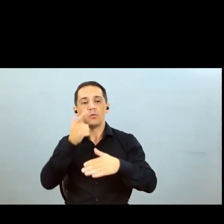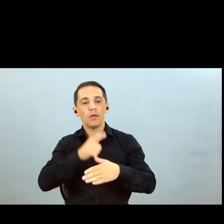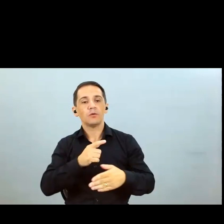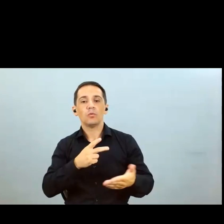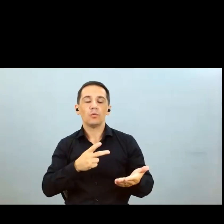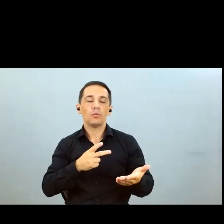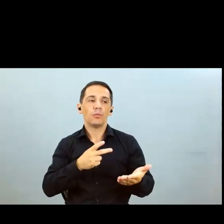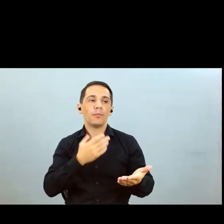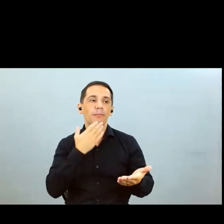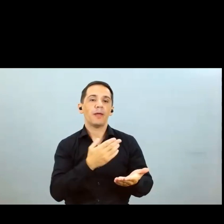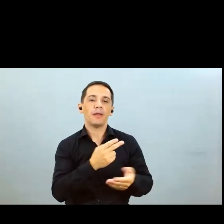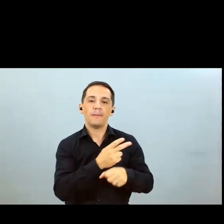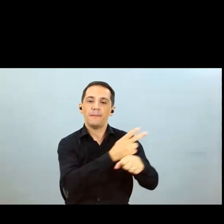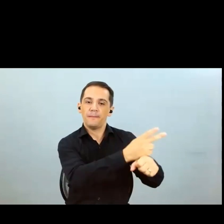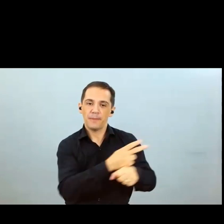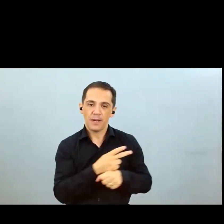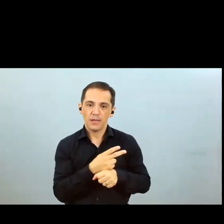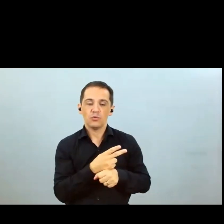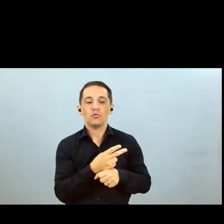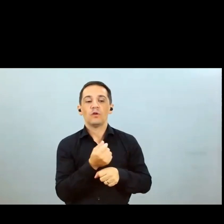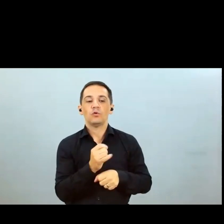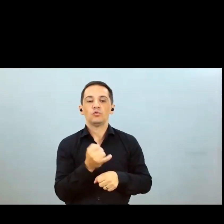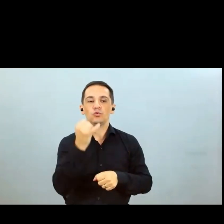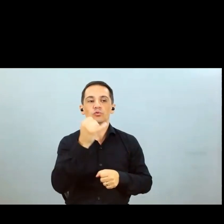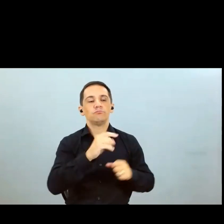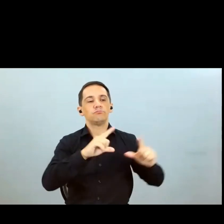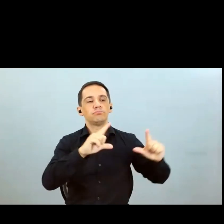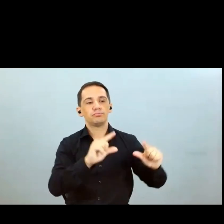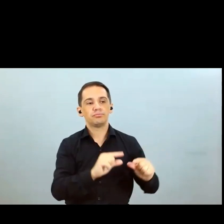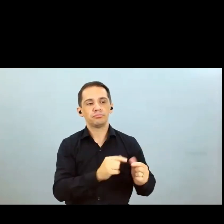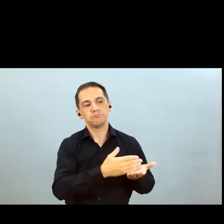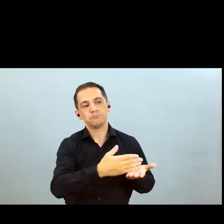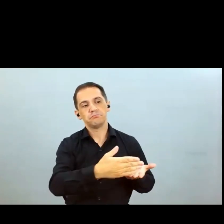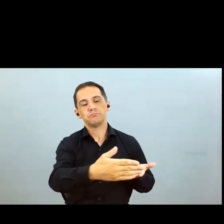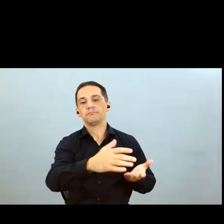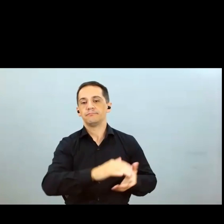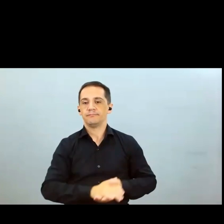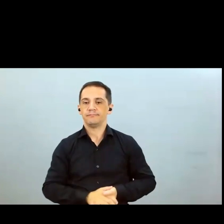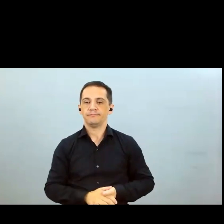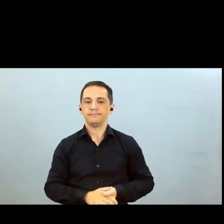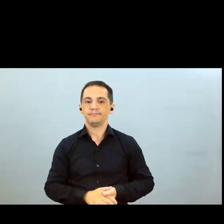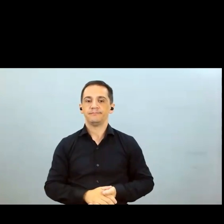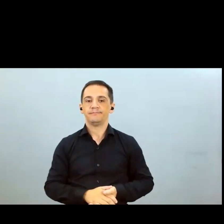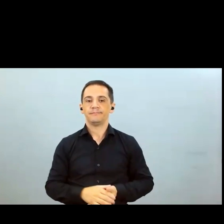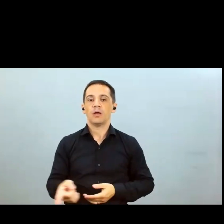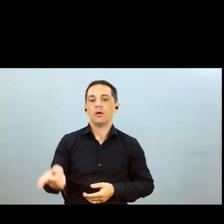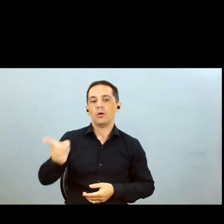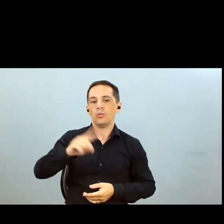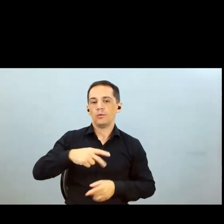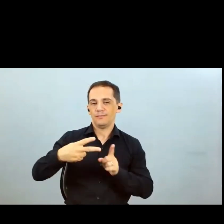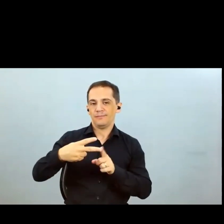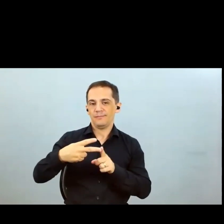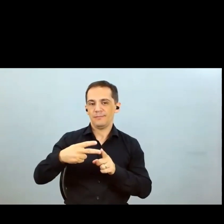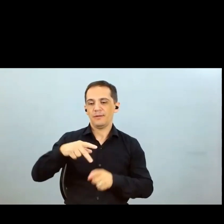acredito é por isso que eu salientei isso a segunda questão Fabinado vai responder do Sementes